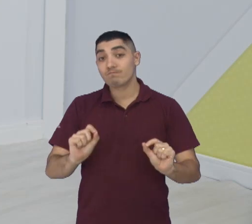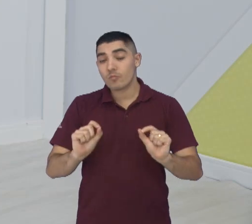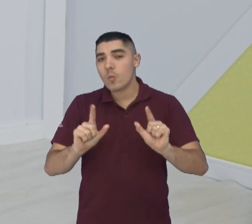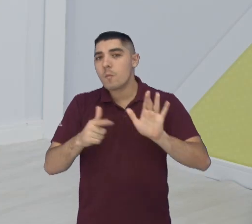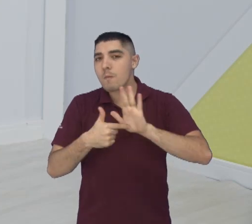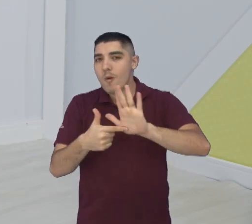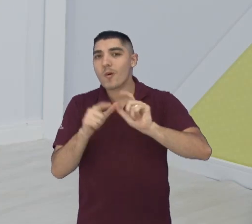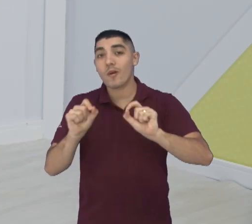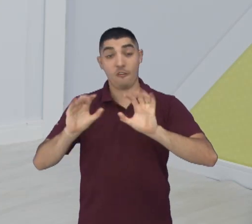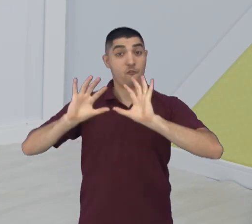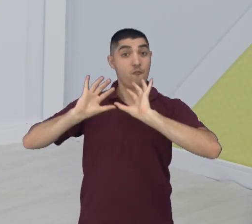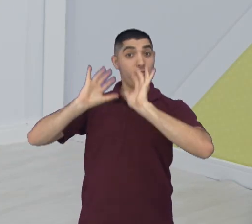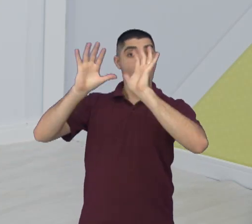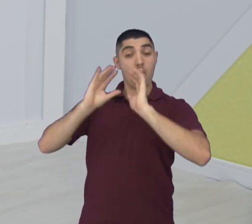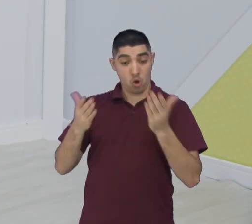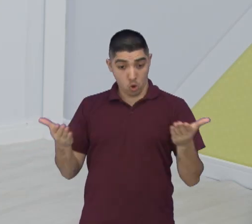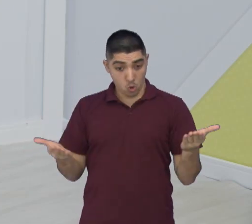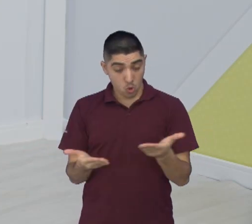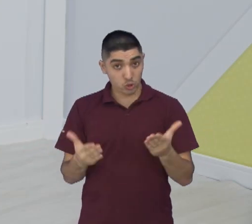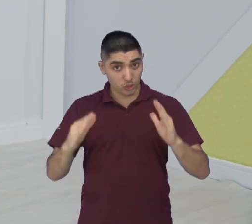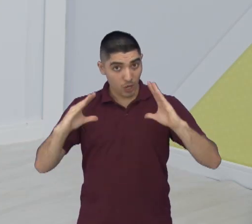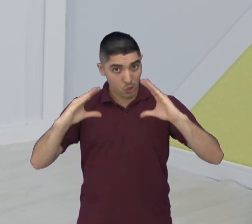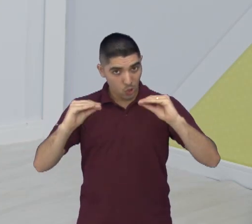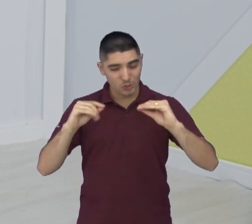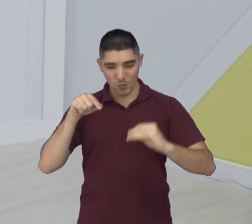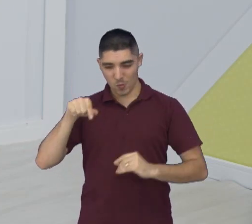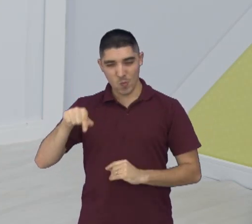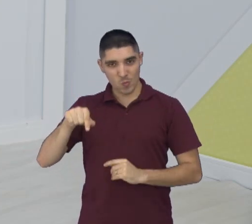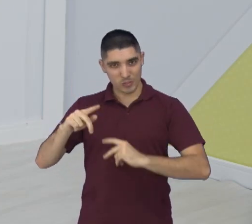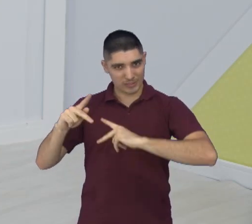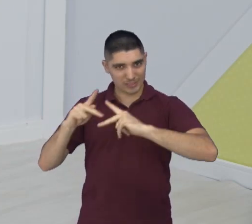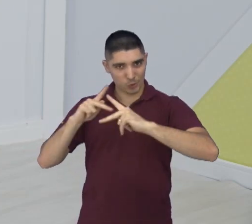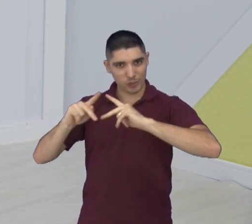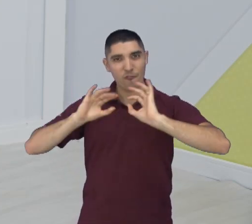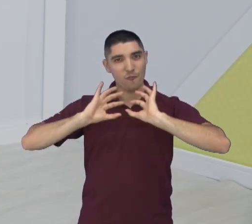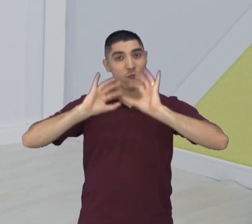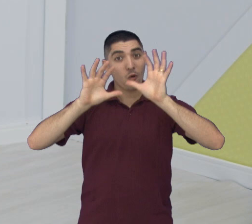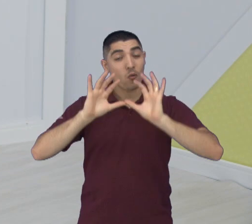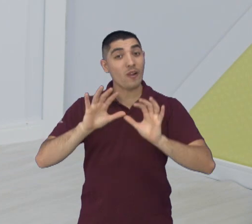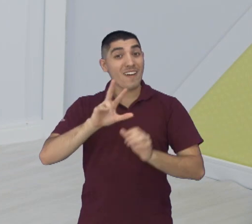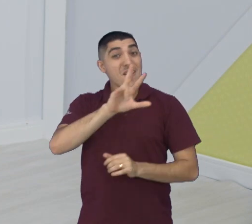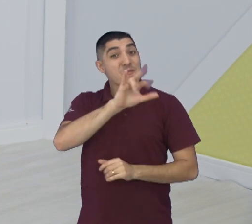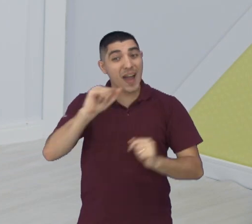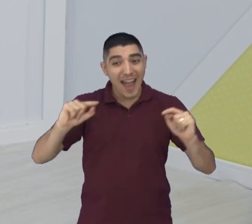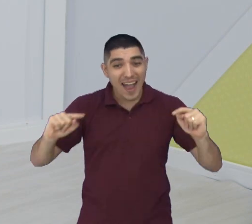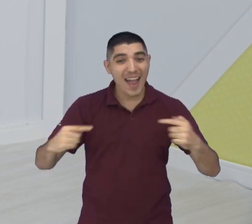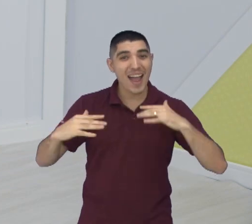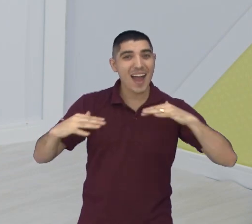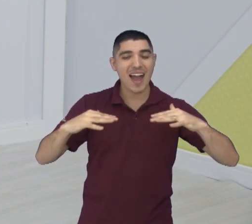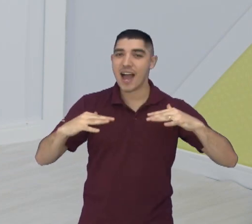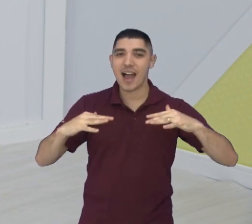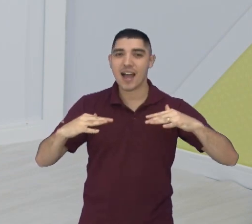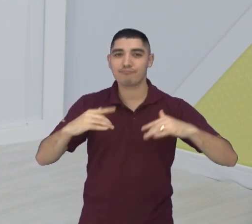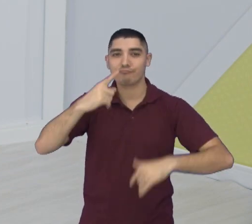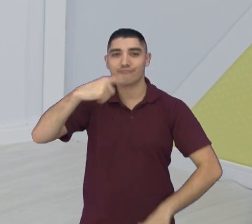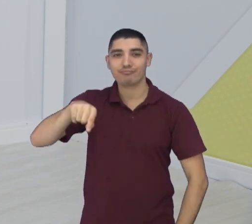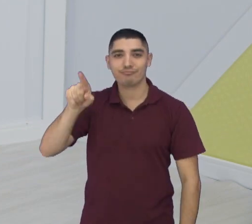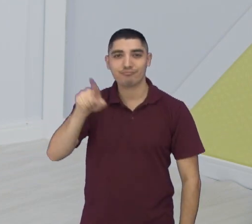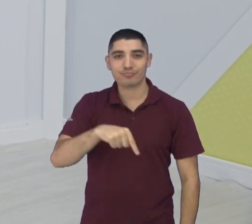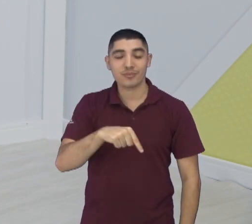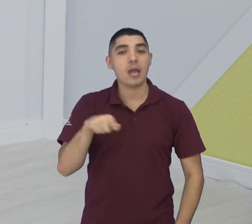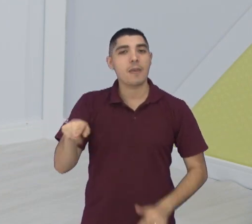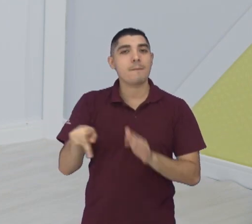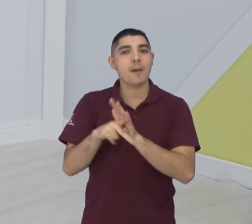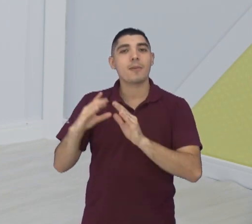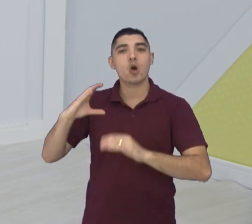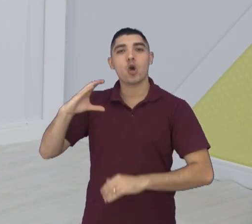Fala agora de vôlei. Hoje à noite, o time do Farma Conde Vôlei São José entraria em quadra pela fase de quartas de final